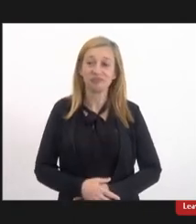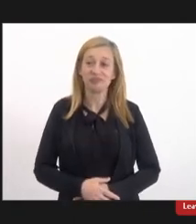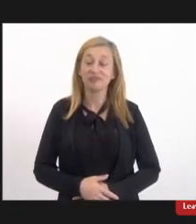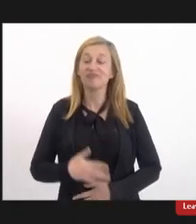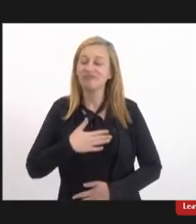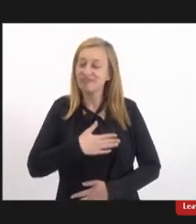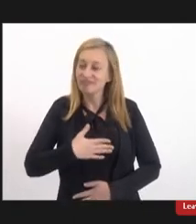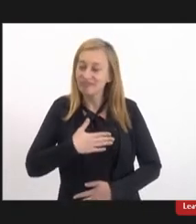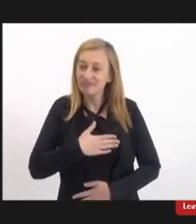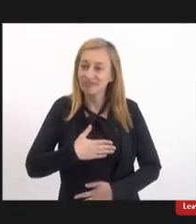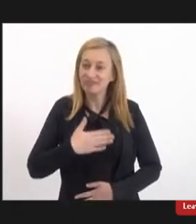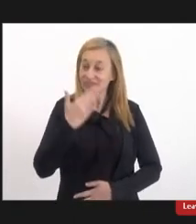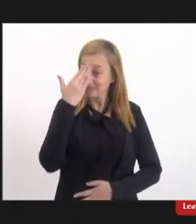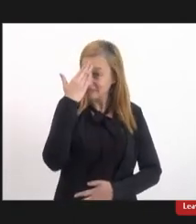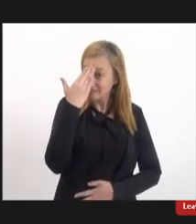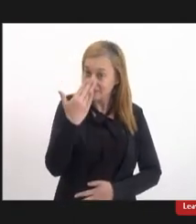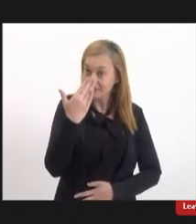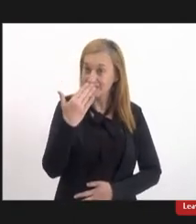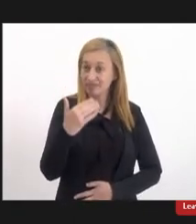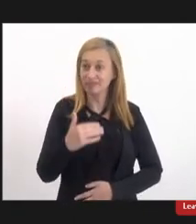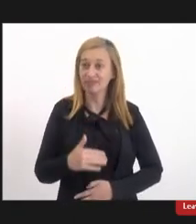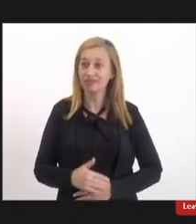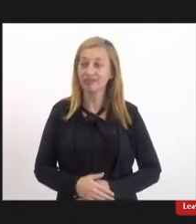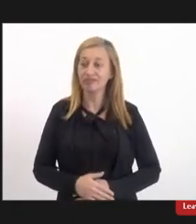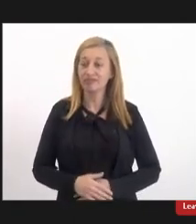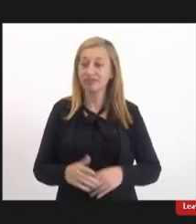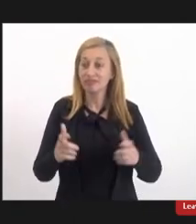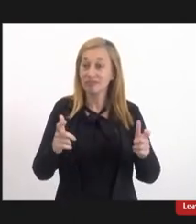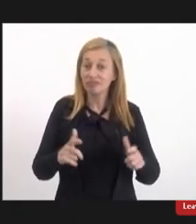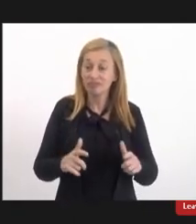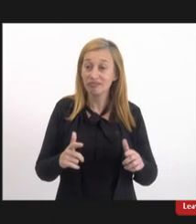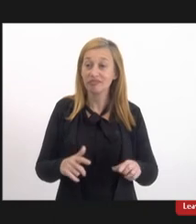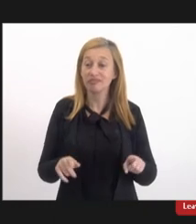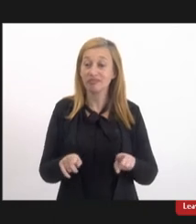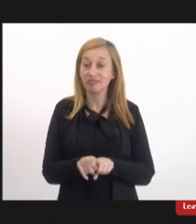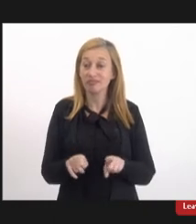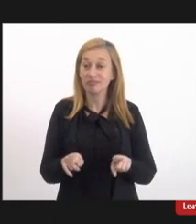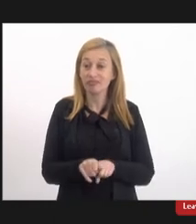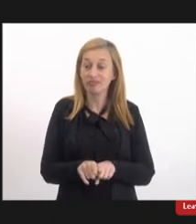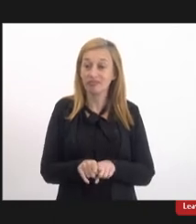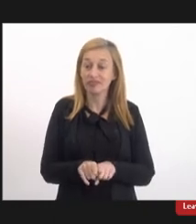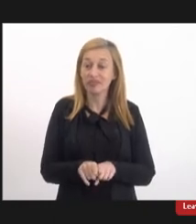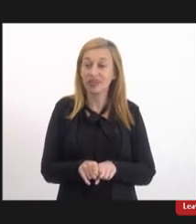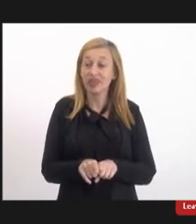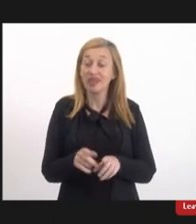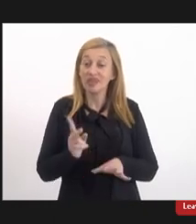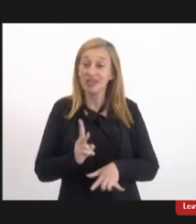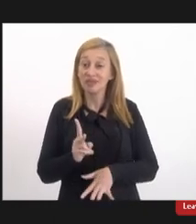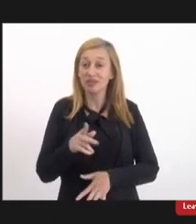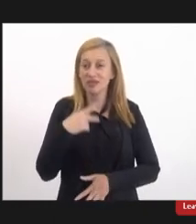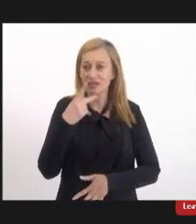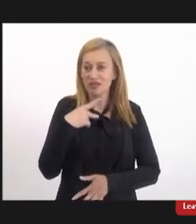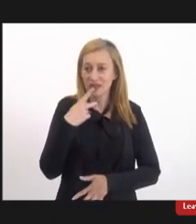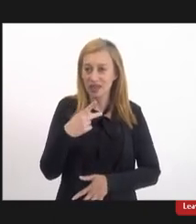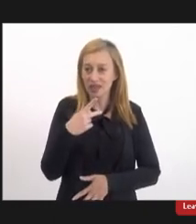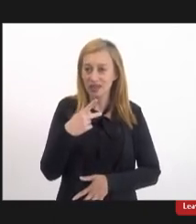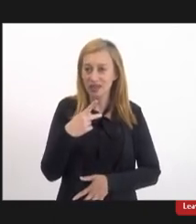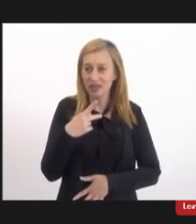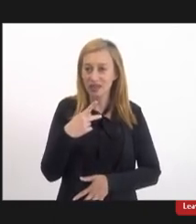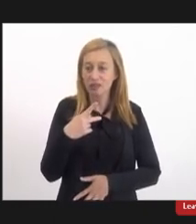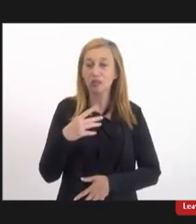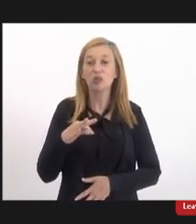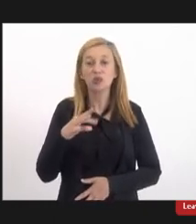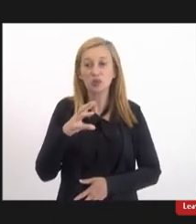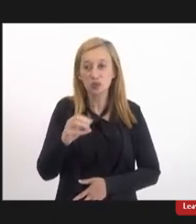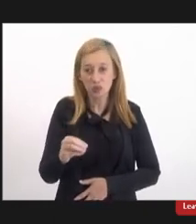Gostaria de agradecer aqui pelo espaço também. E assim, eu costumo falar pela maioria, né?